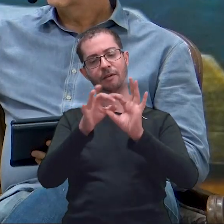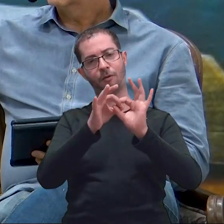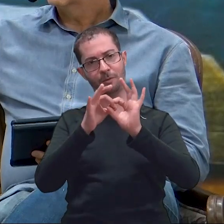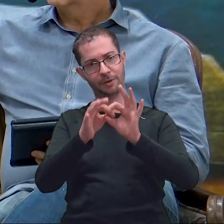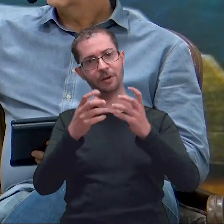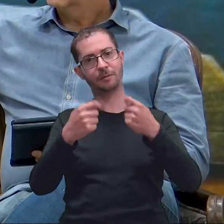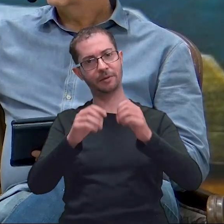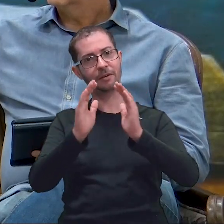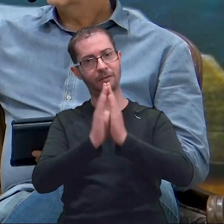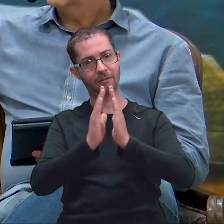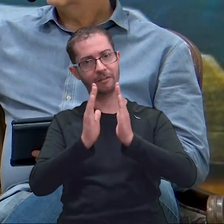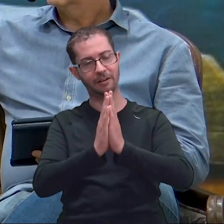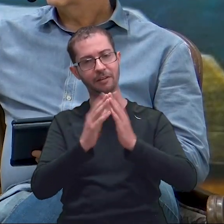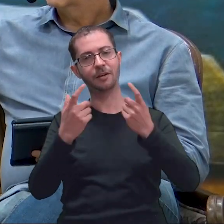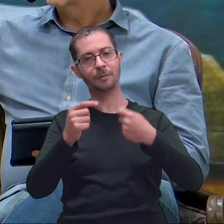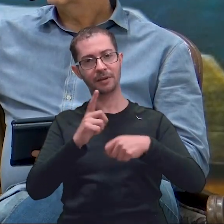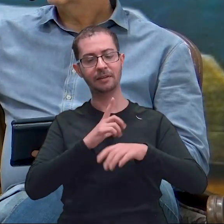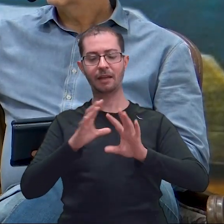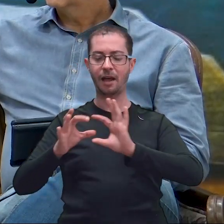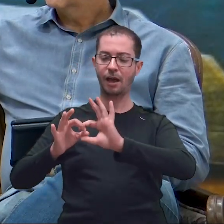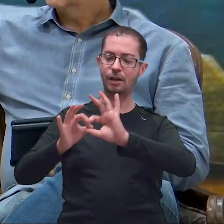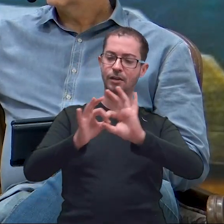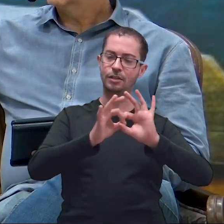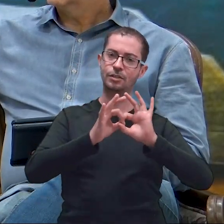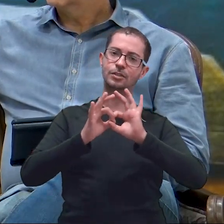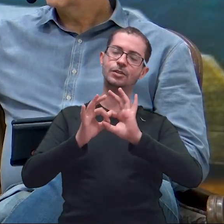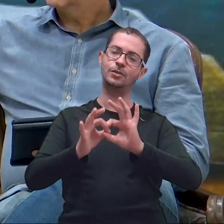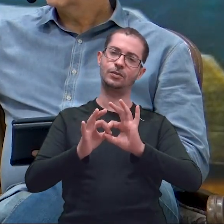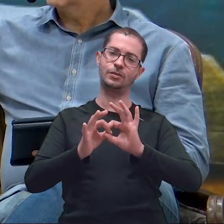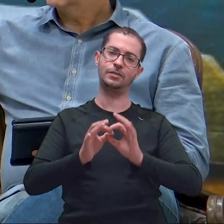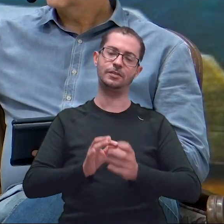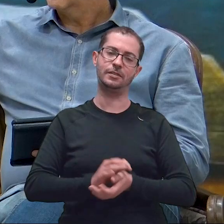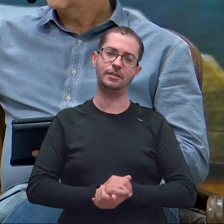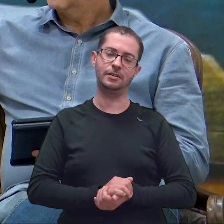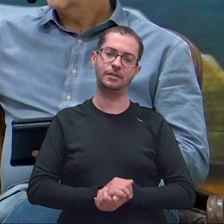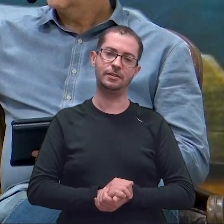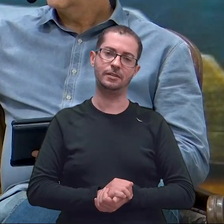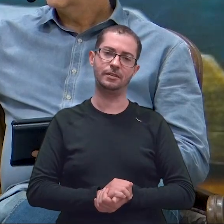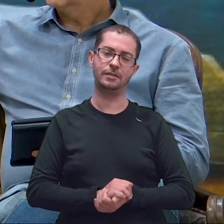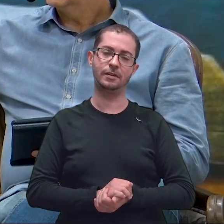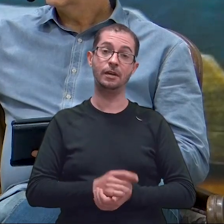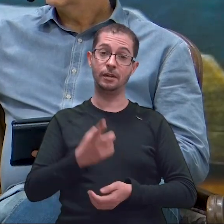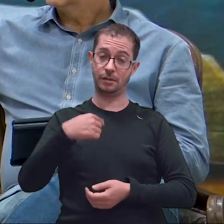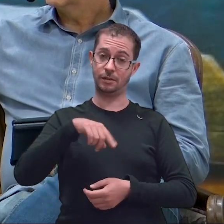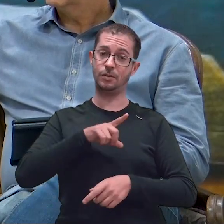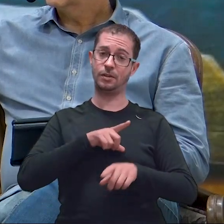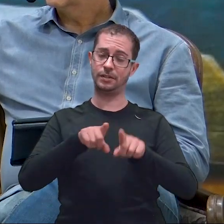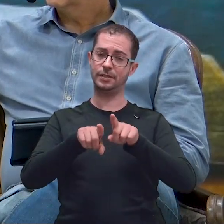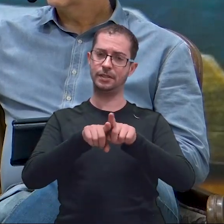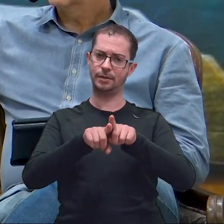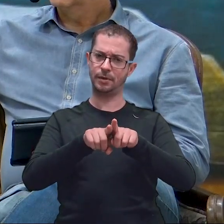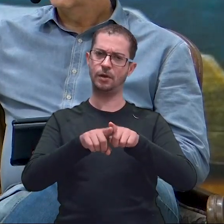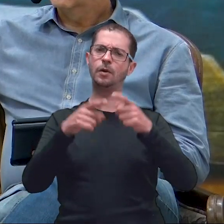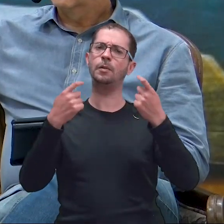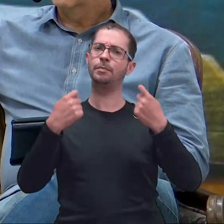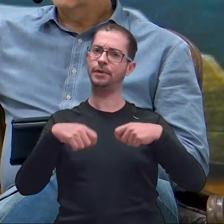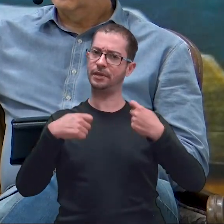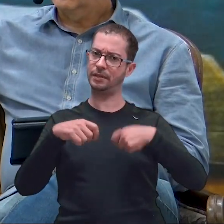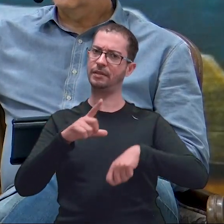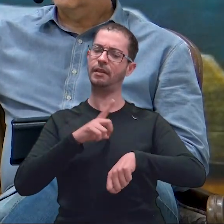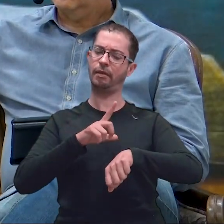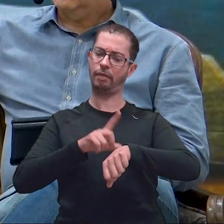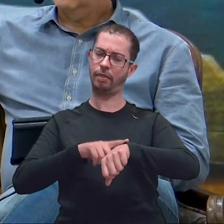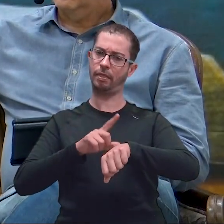de congregar, de estar juntos, né? Nós, como irmãos, nós precisamos de ter esse